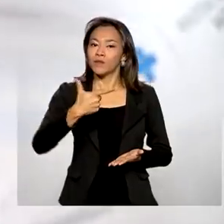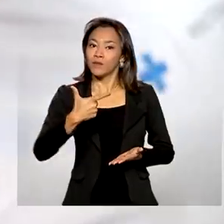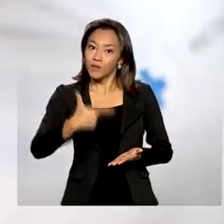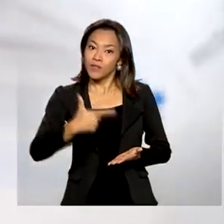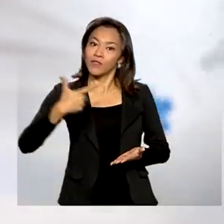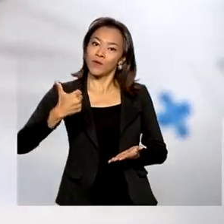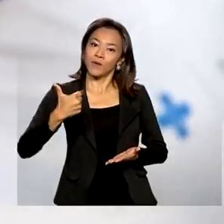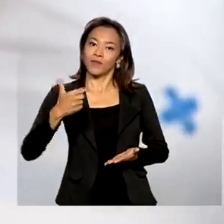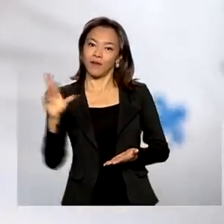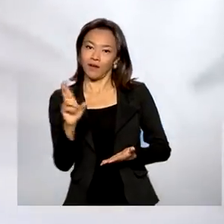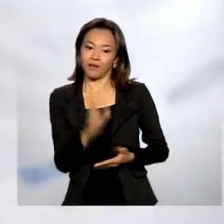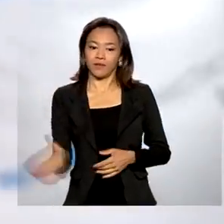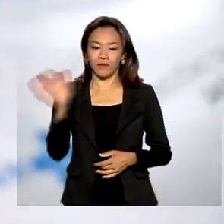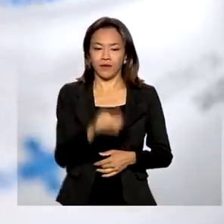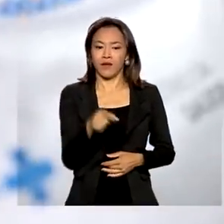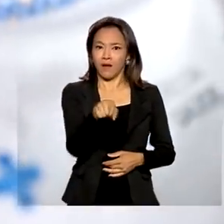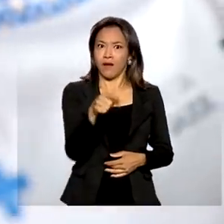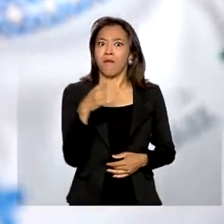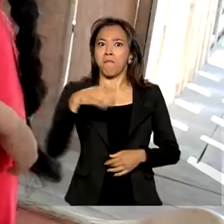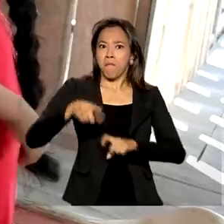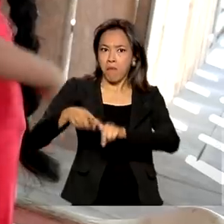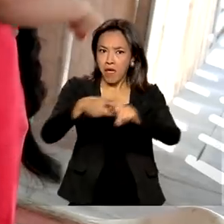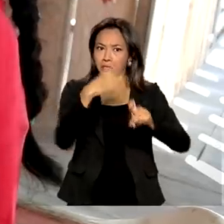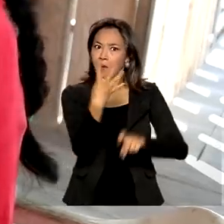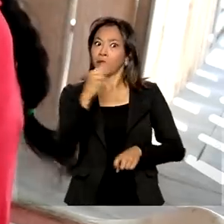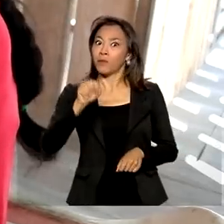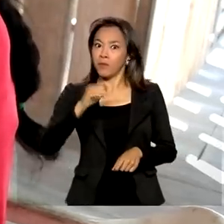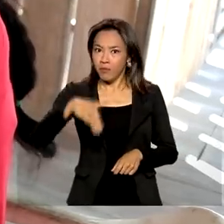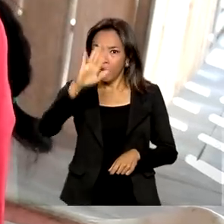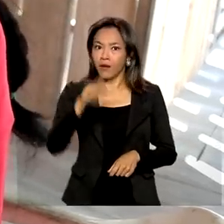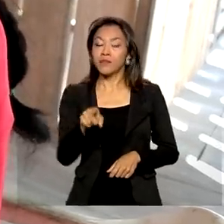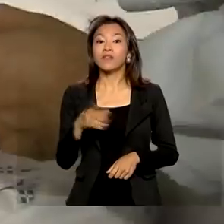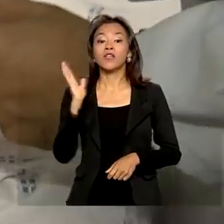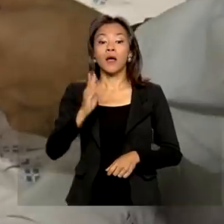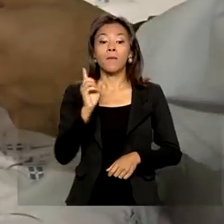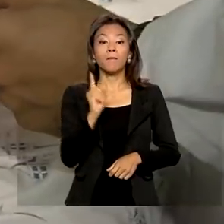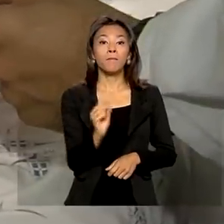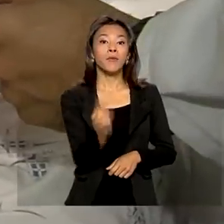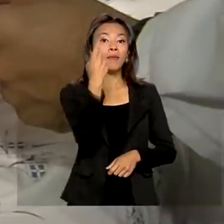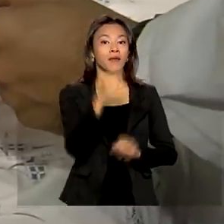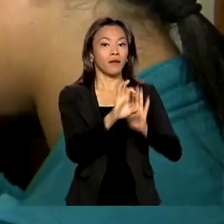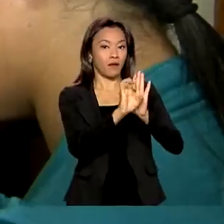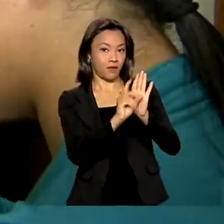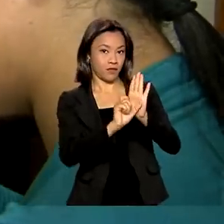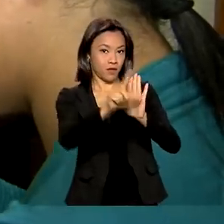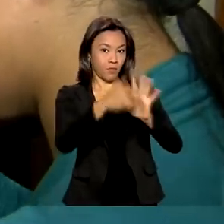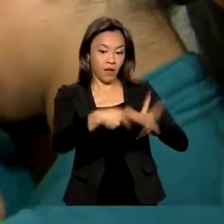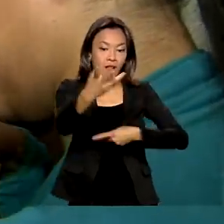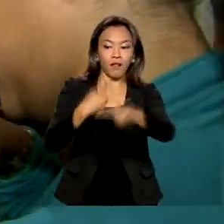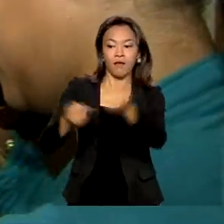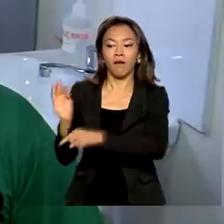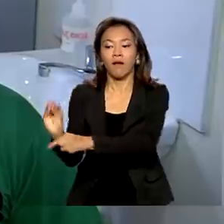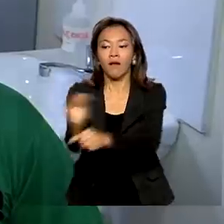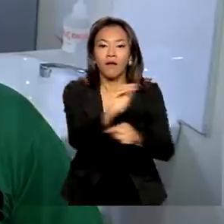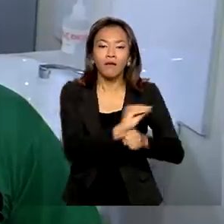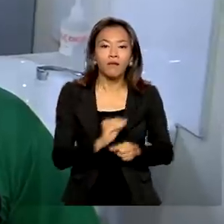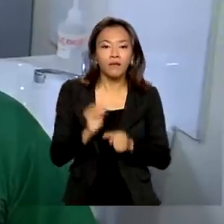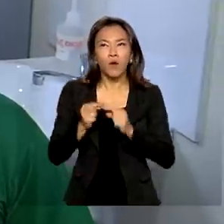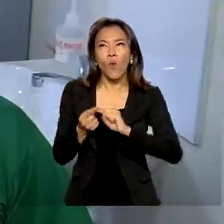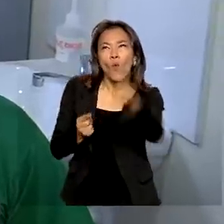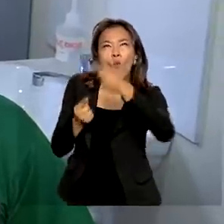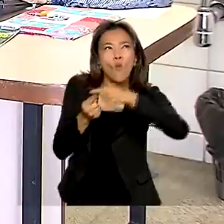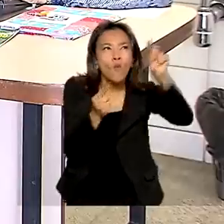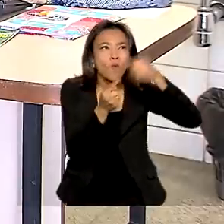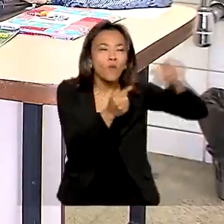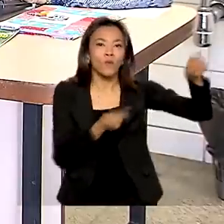.600 vagas para médicos pelo Brasil saiu o primeiro edital do programa para levar atendimento a regiões distantes dos